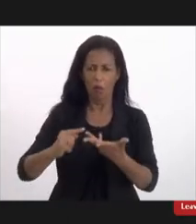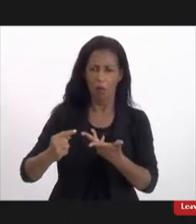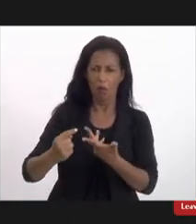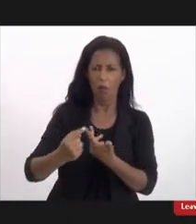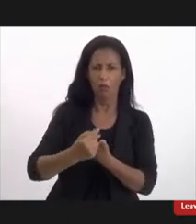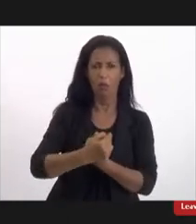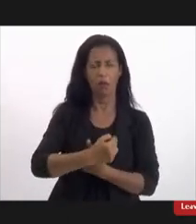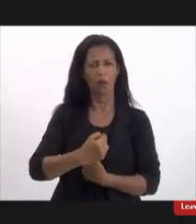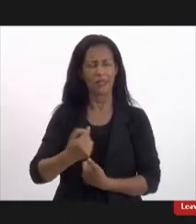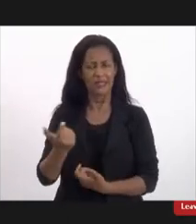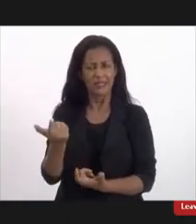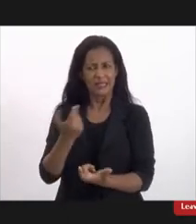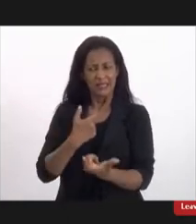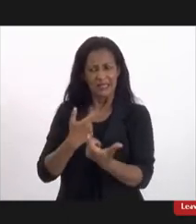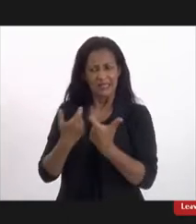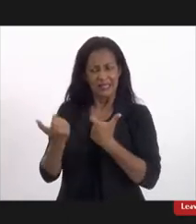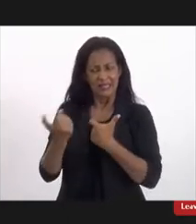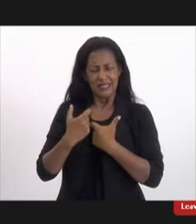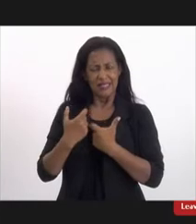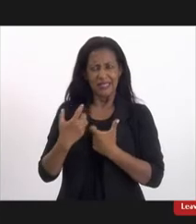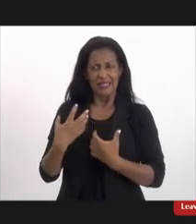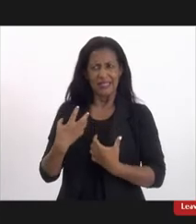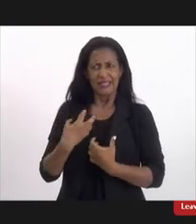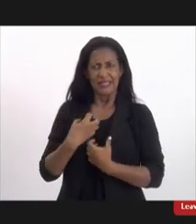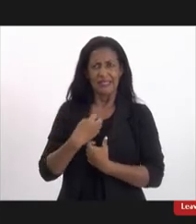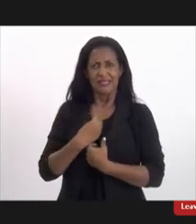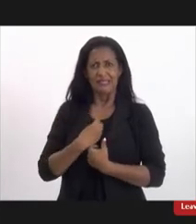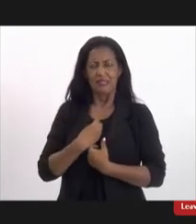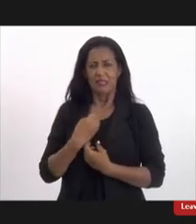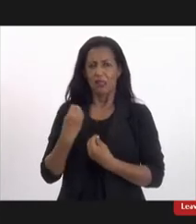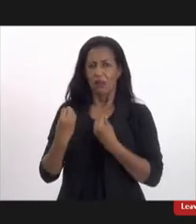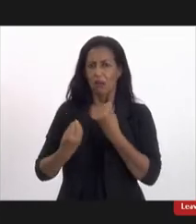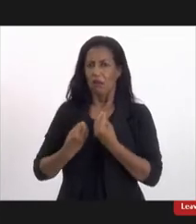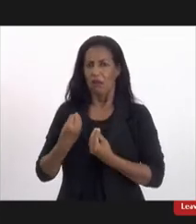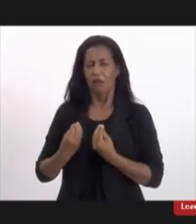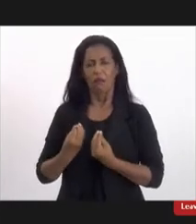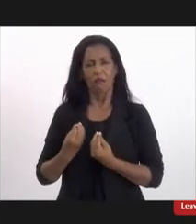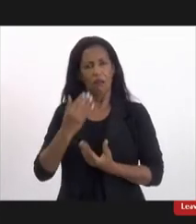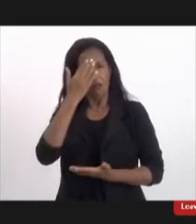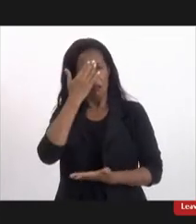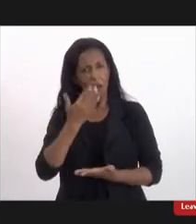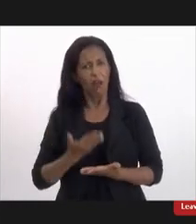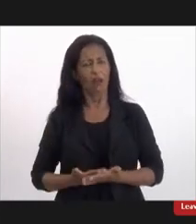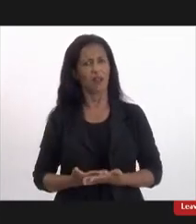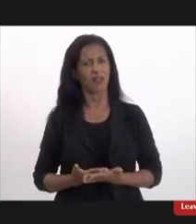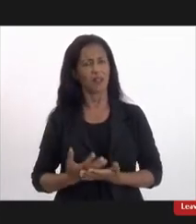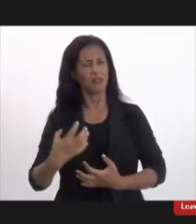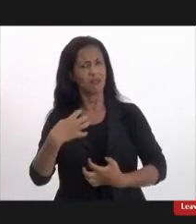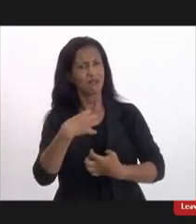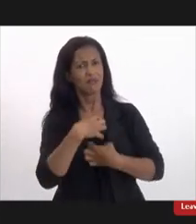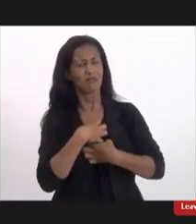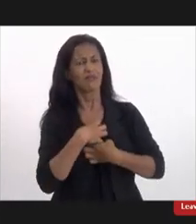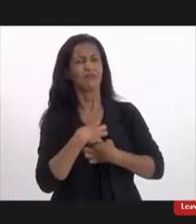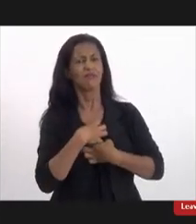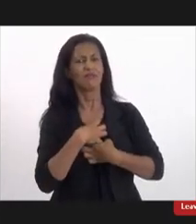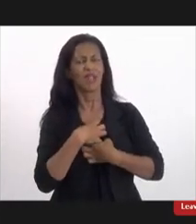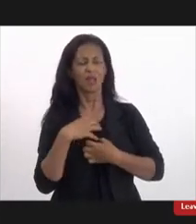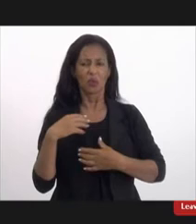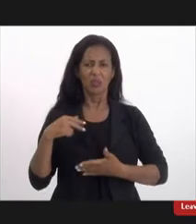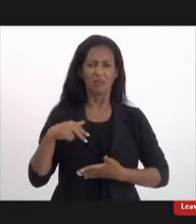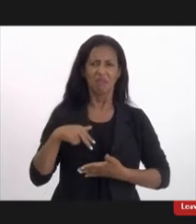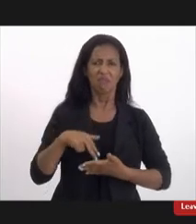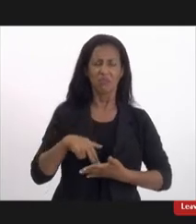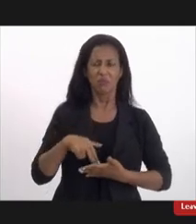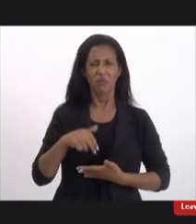fere a nossa credibilidade eu acredito que fere a nossa posição